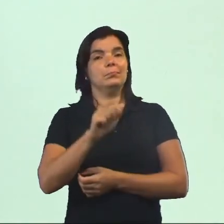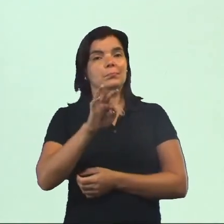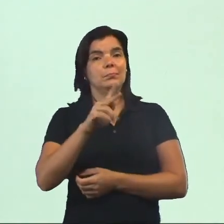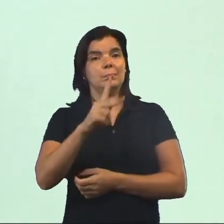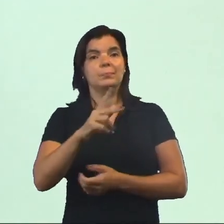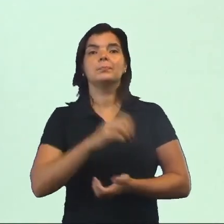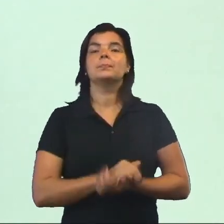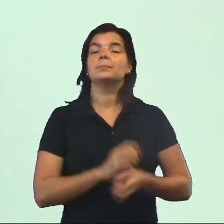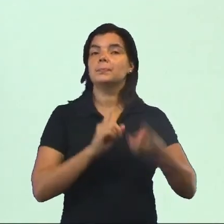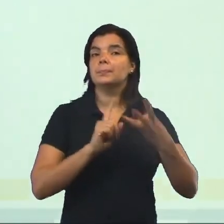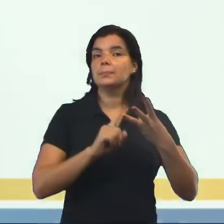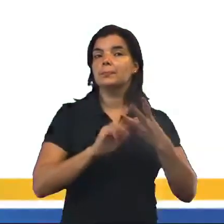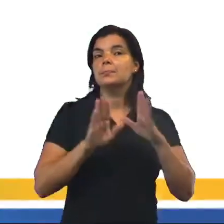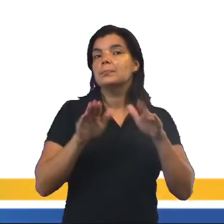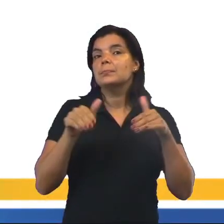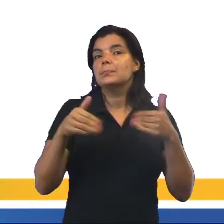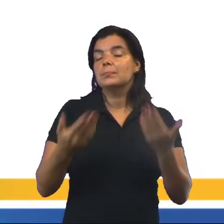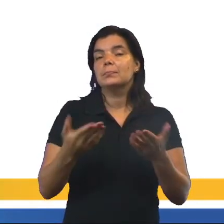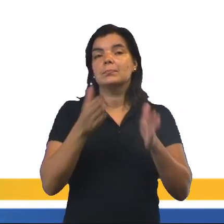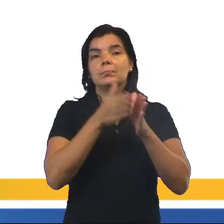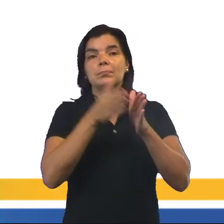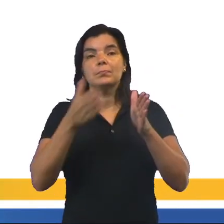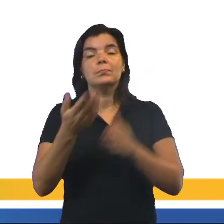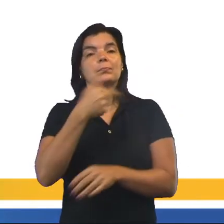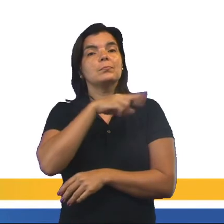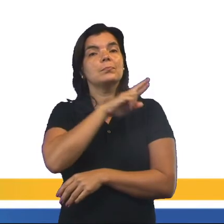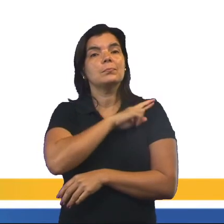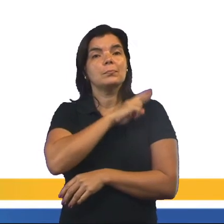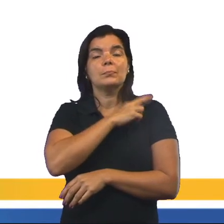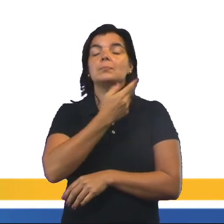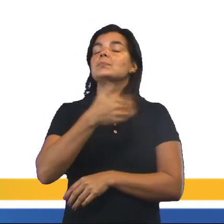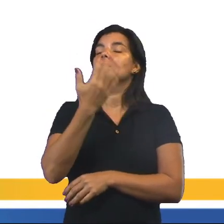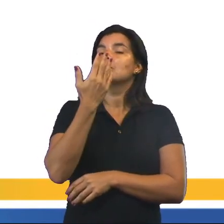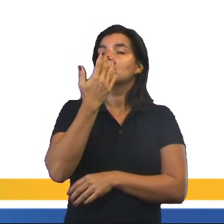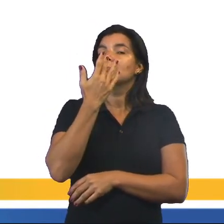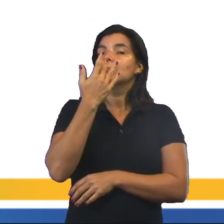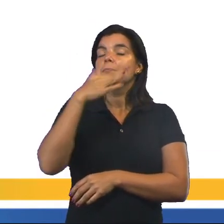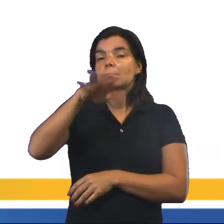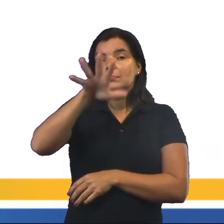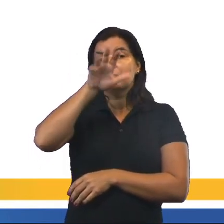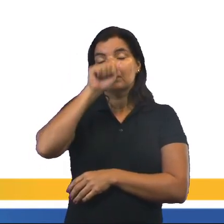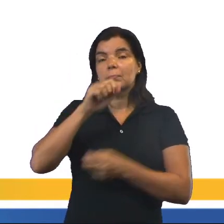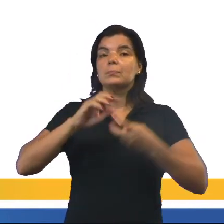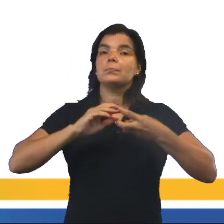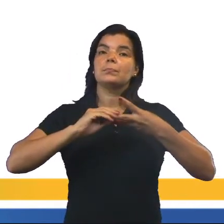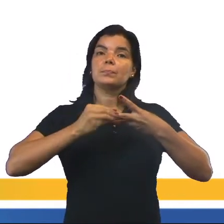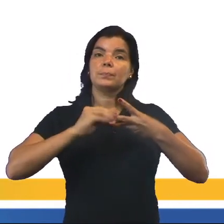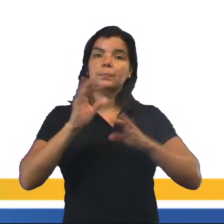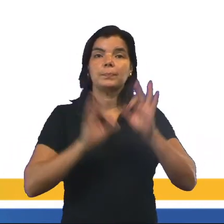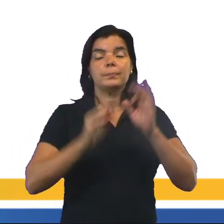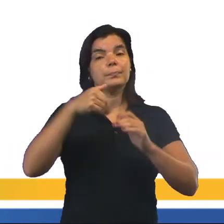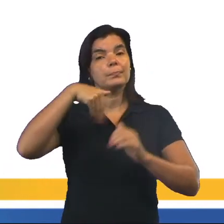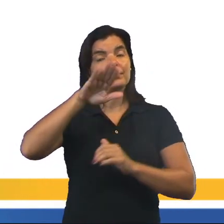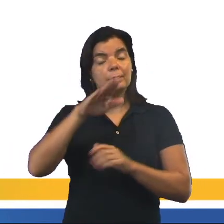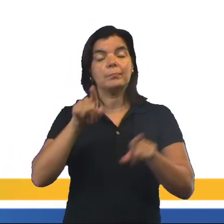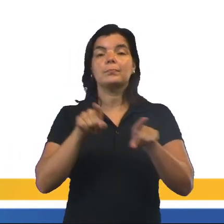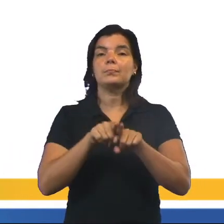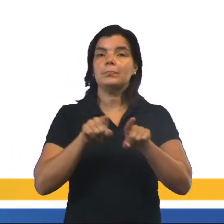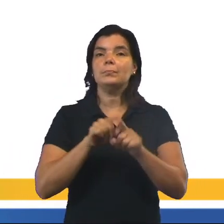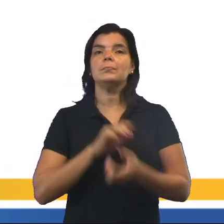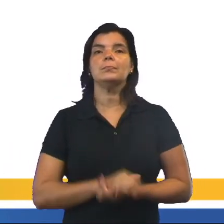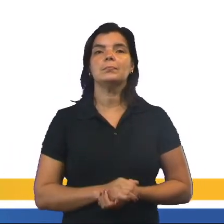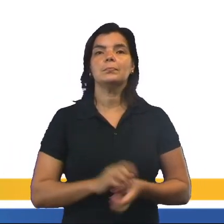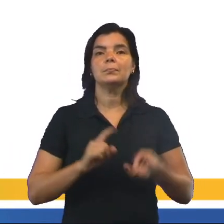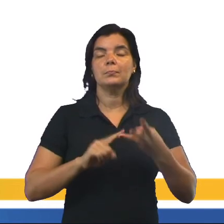ATP, tá? E, questão número 3. Qual a etapa da respiração celular produz mais energia,